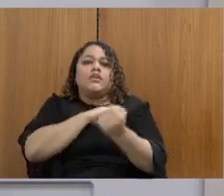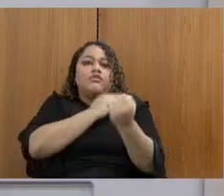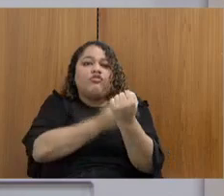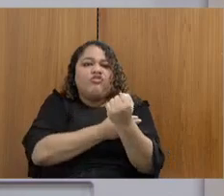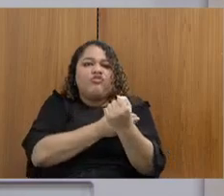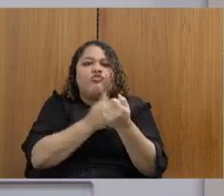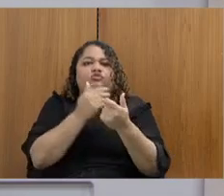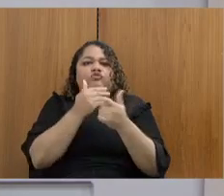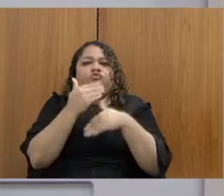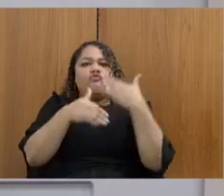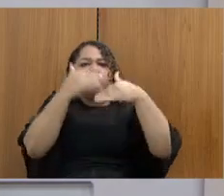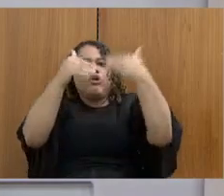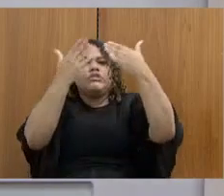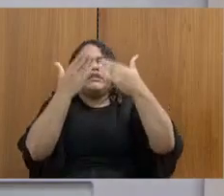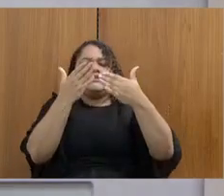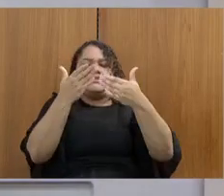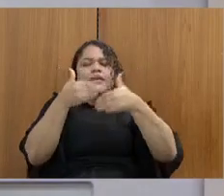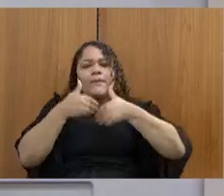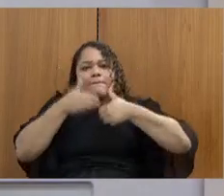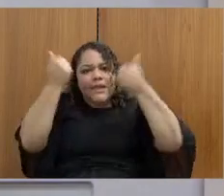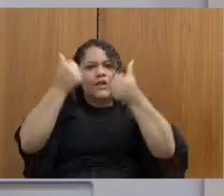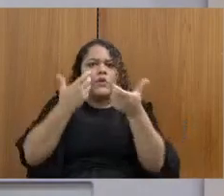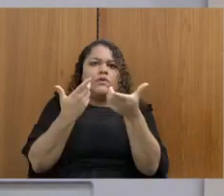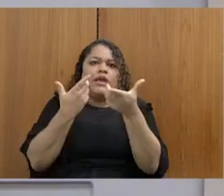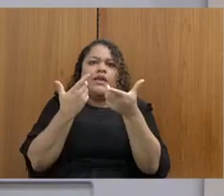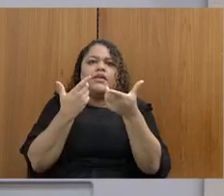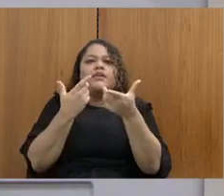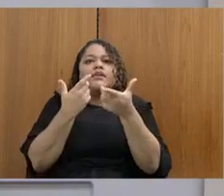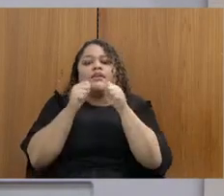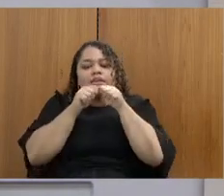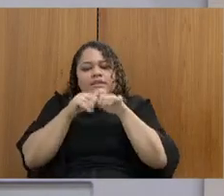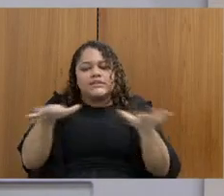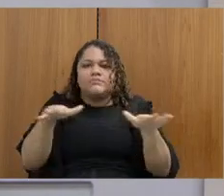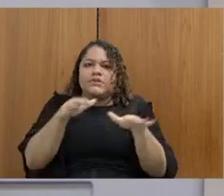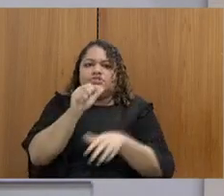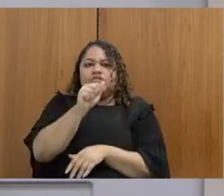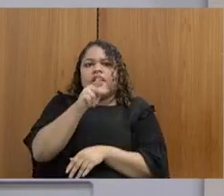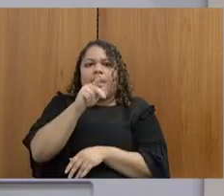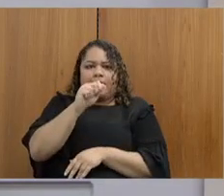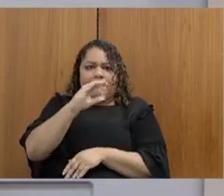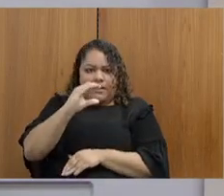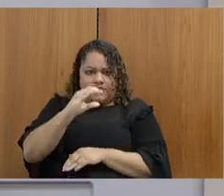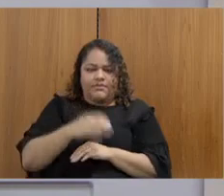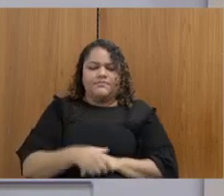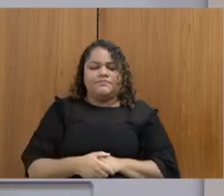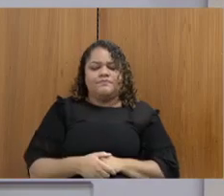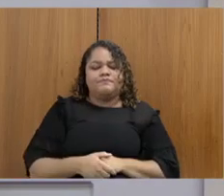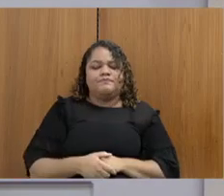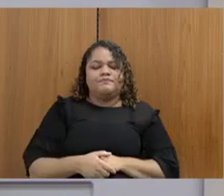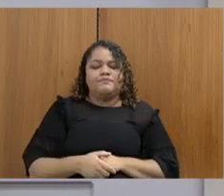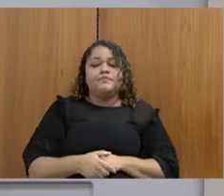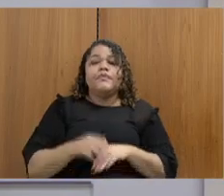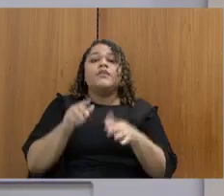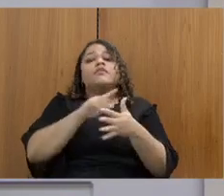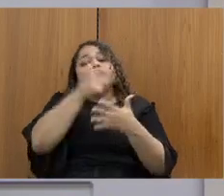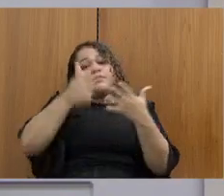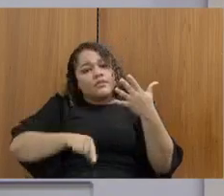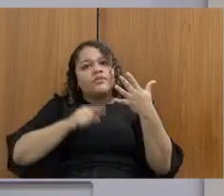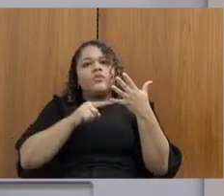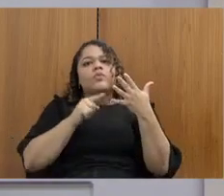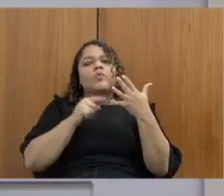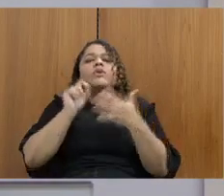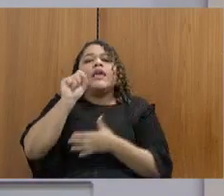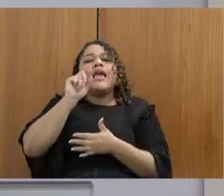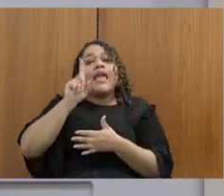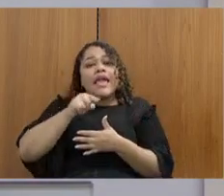funcionamento das APACs. A outra questão é sobre a questão da prevenção à violência e criminalidade.